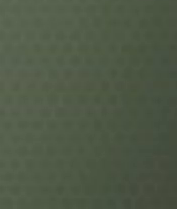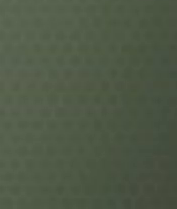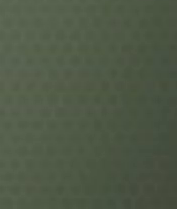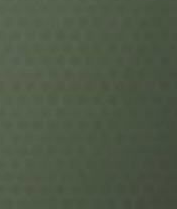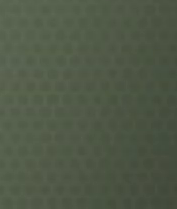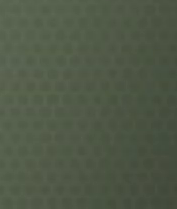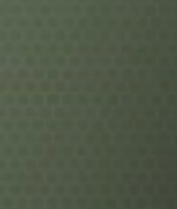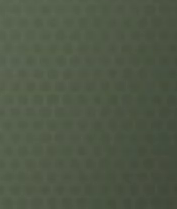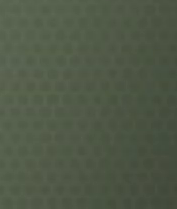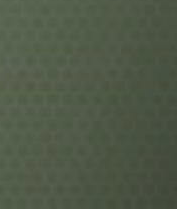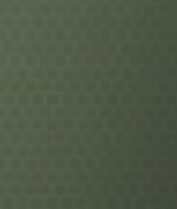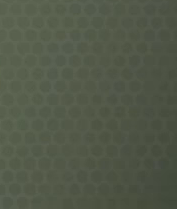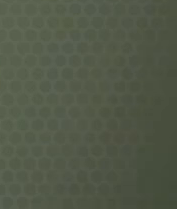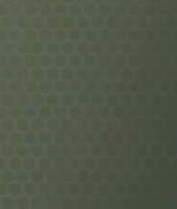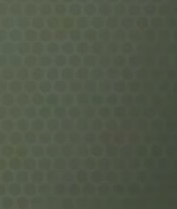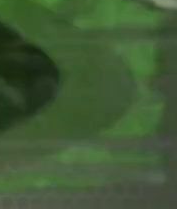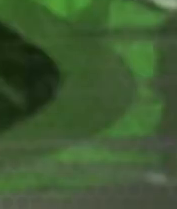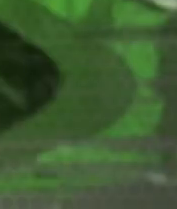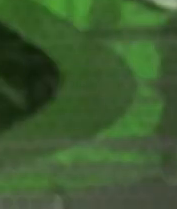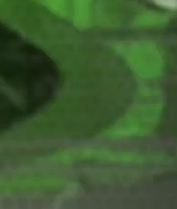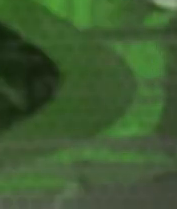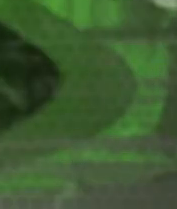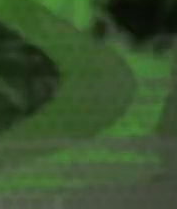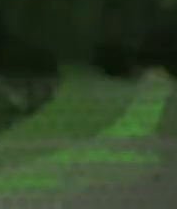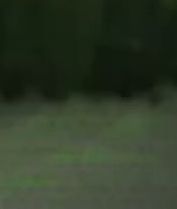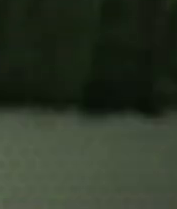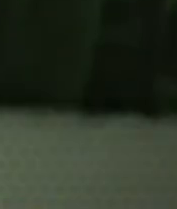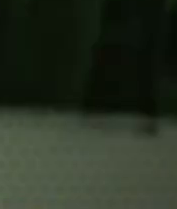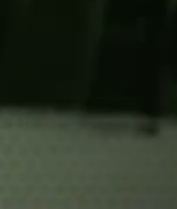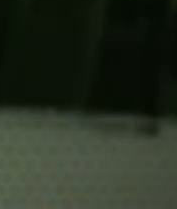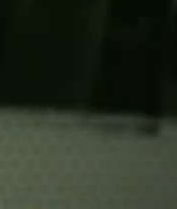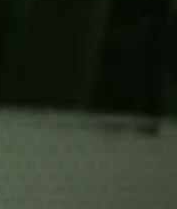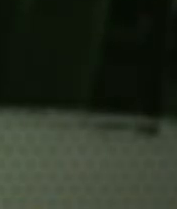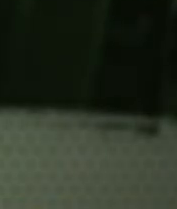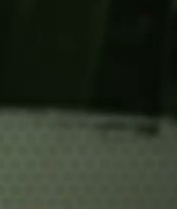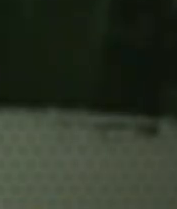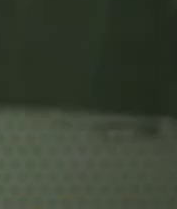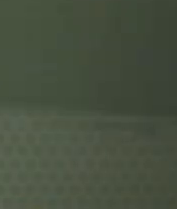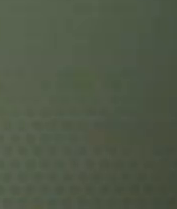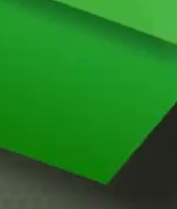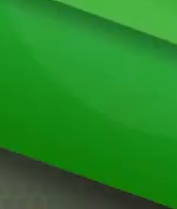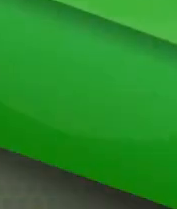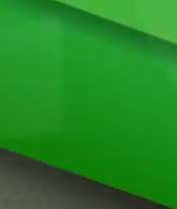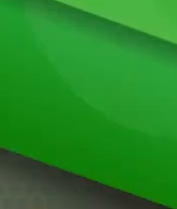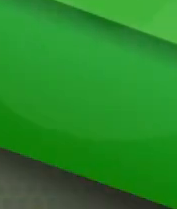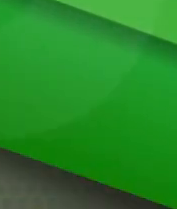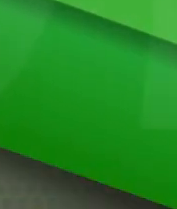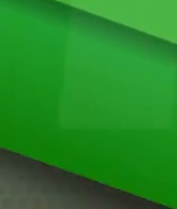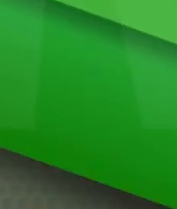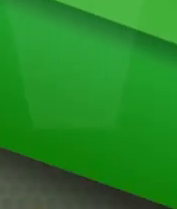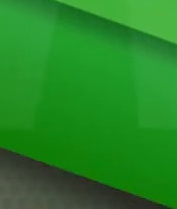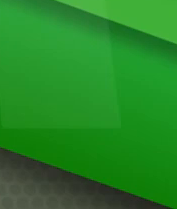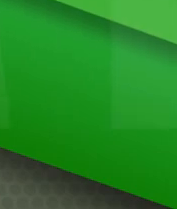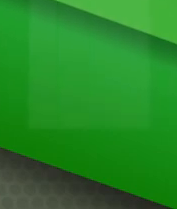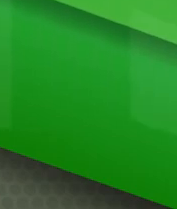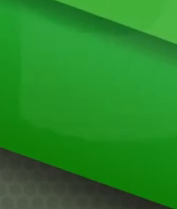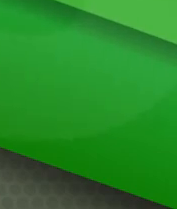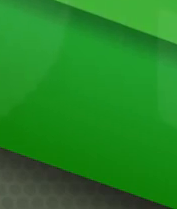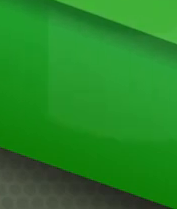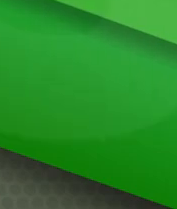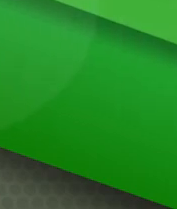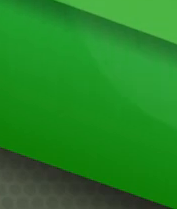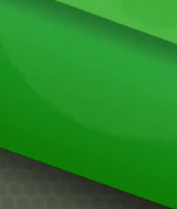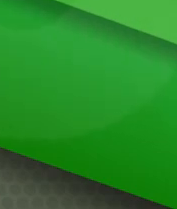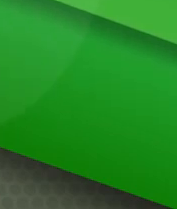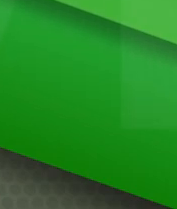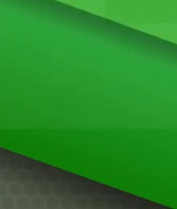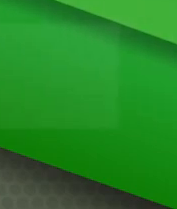tenham